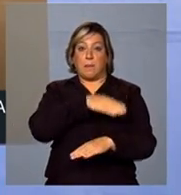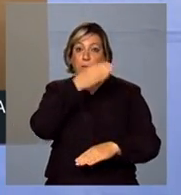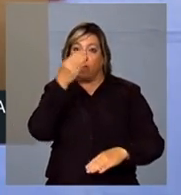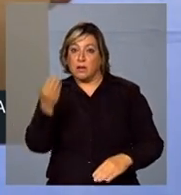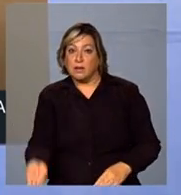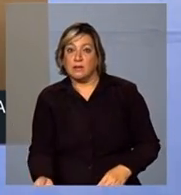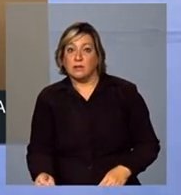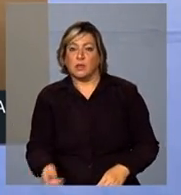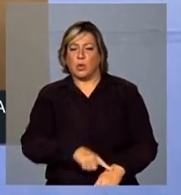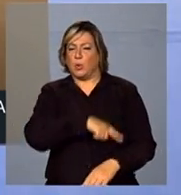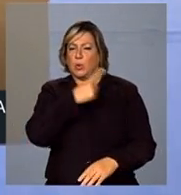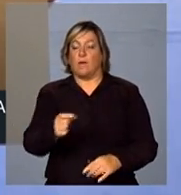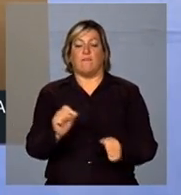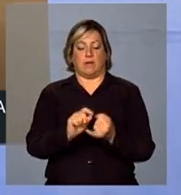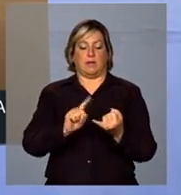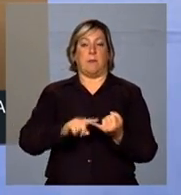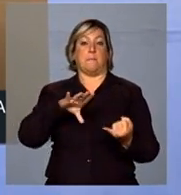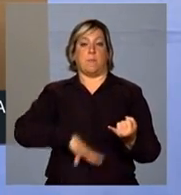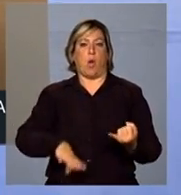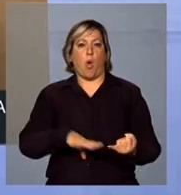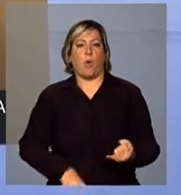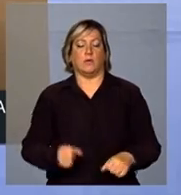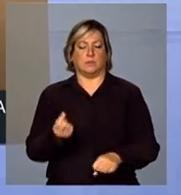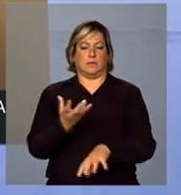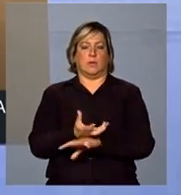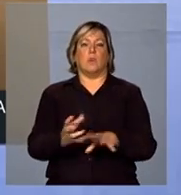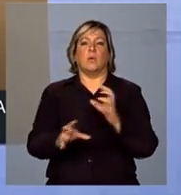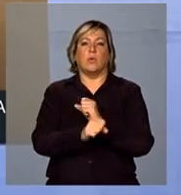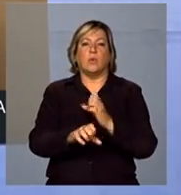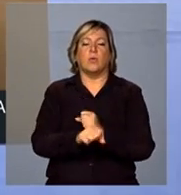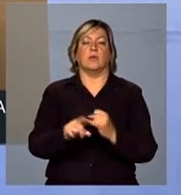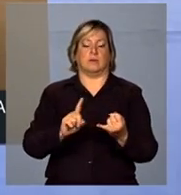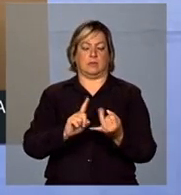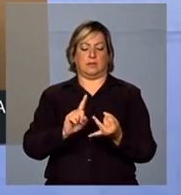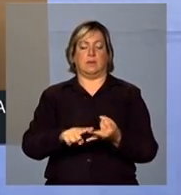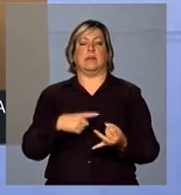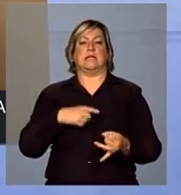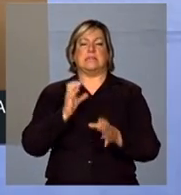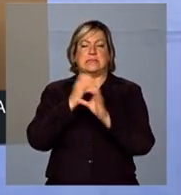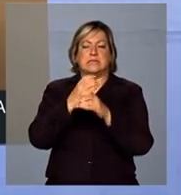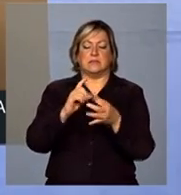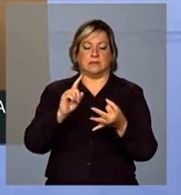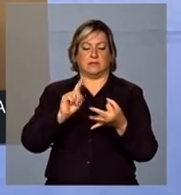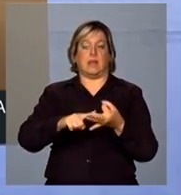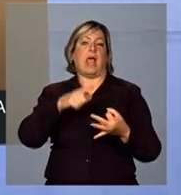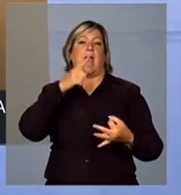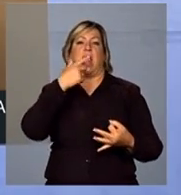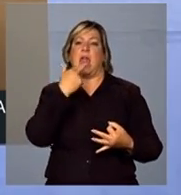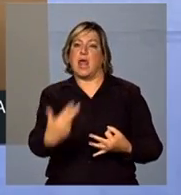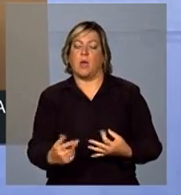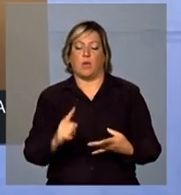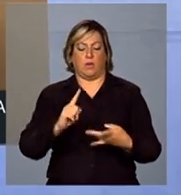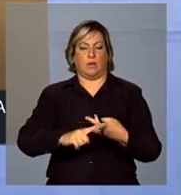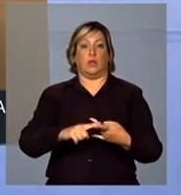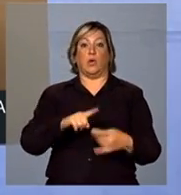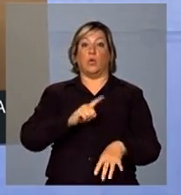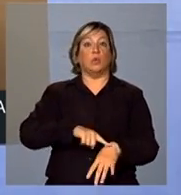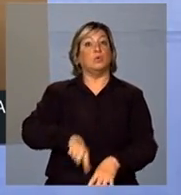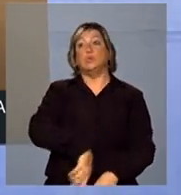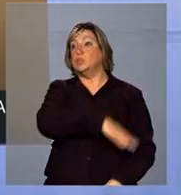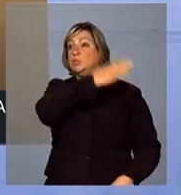português, matemática, ciência, uma língua o dia inteiro.